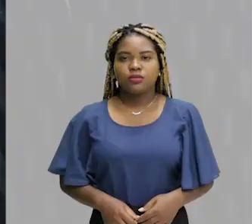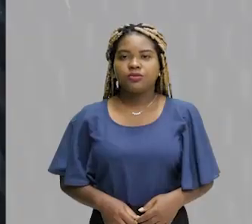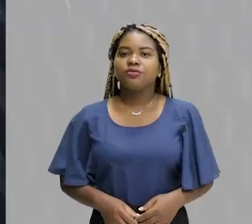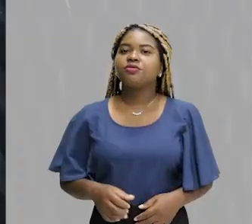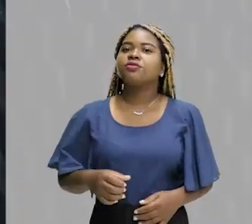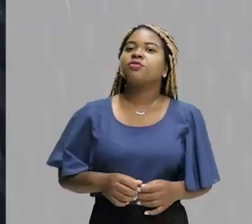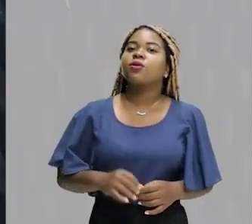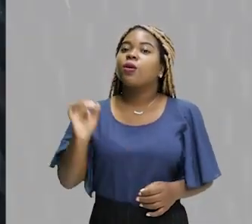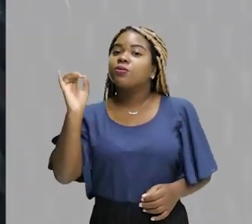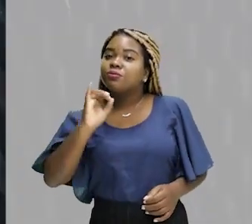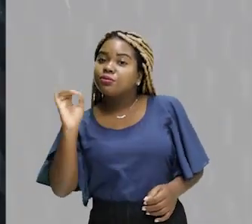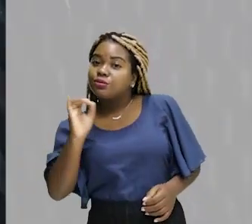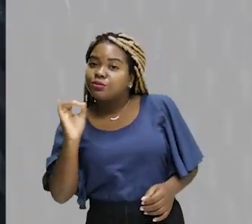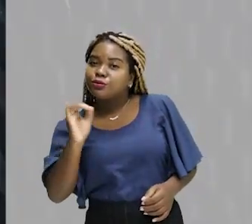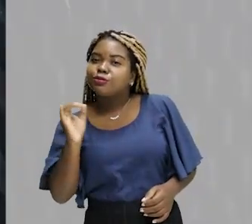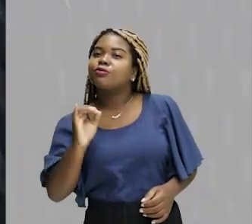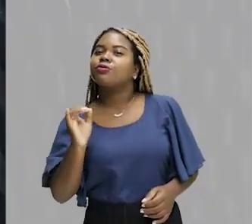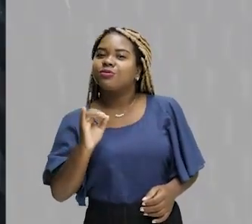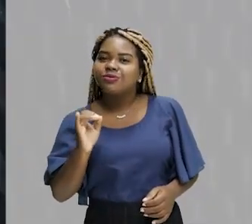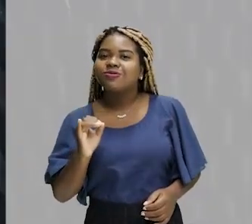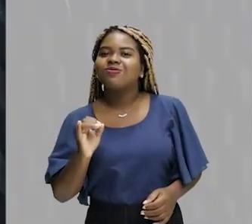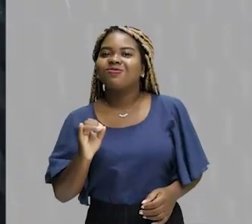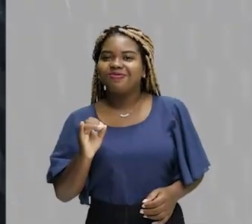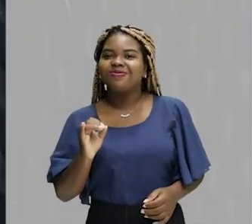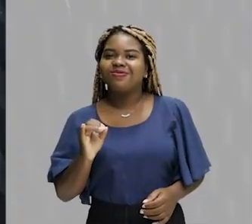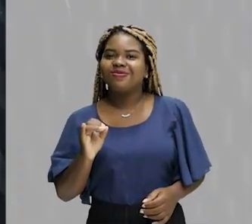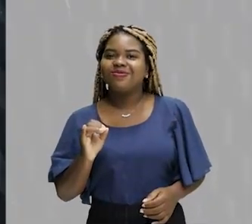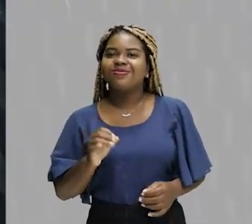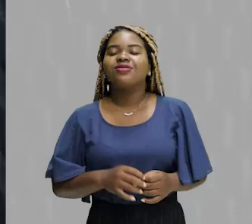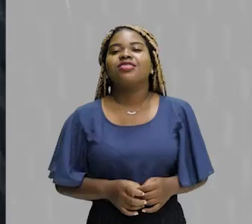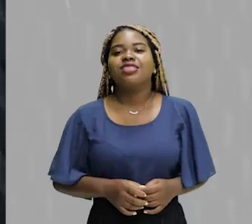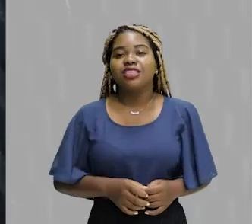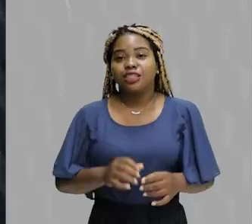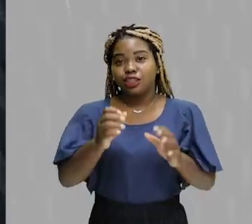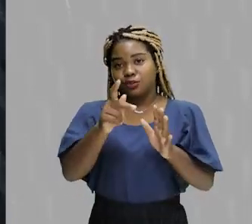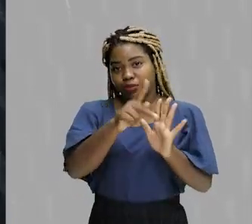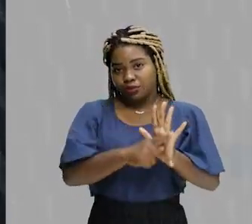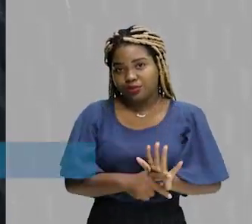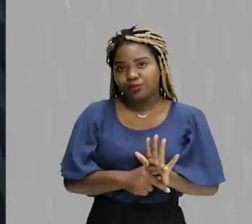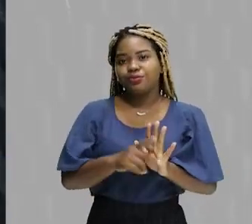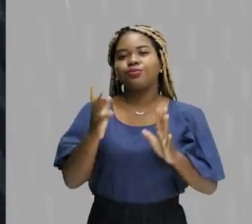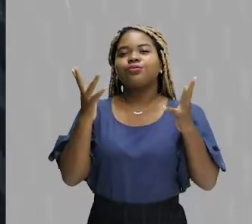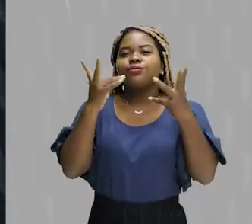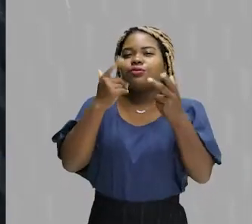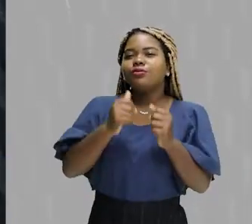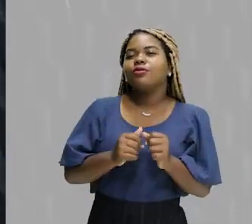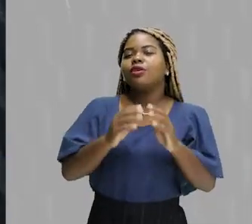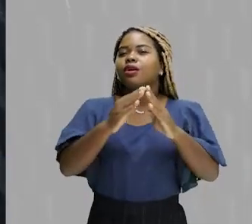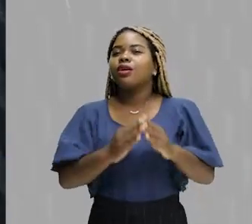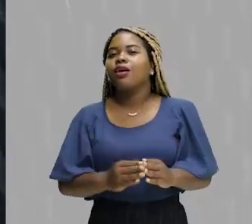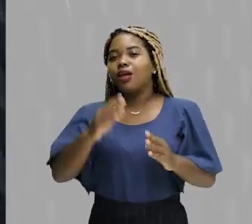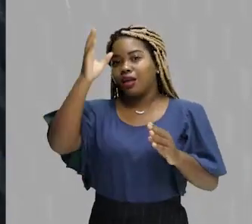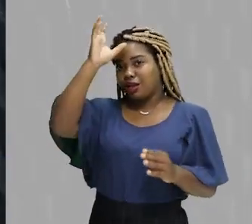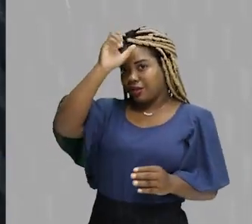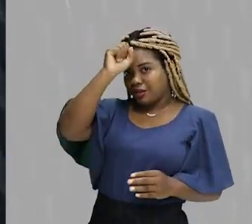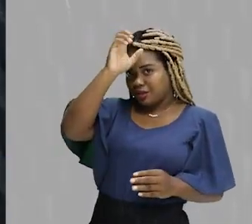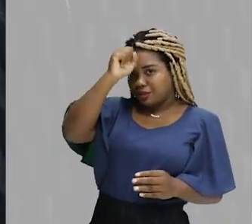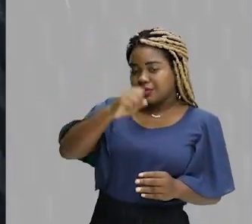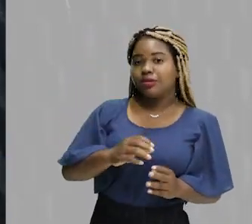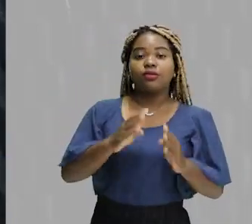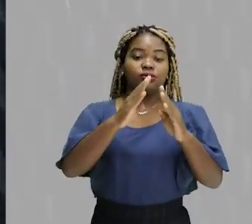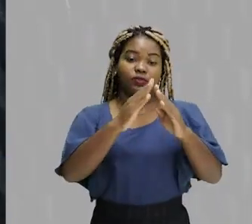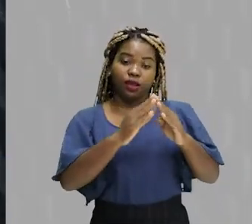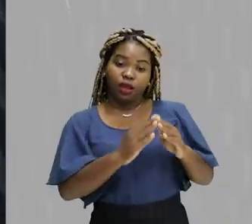Fala meus queridos alunos estamos aqui mais uma vez com você nesse projeto maravilhoso Fique em casa, fique aprendendo, fique conosco para ficar em